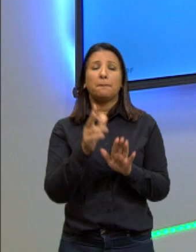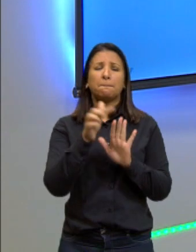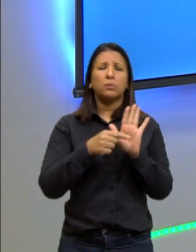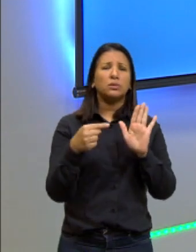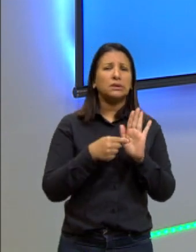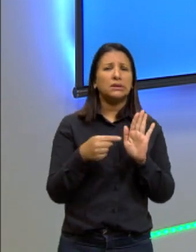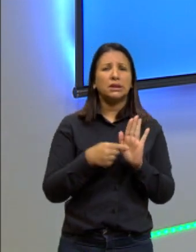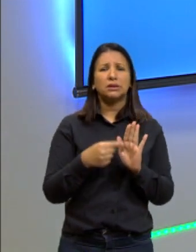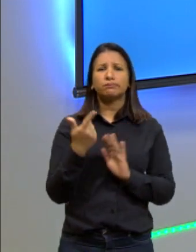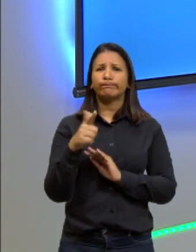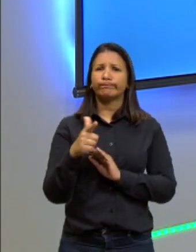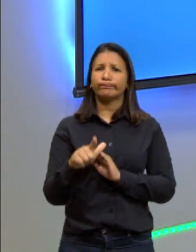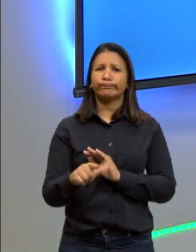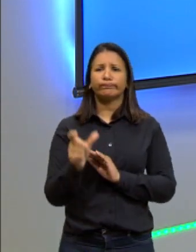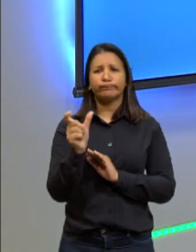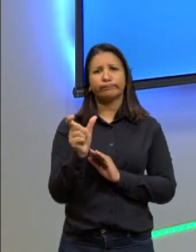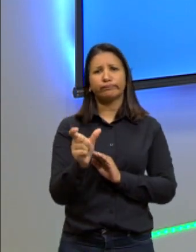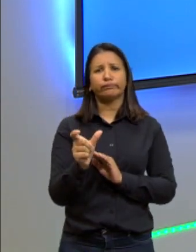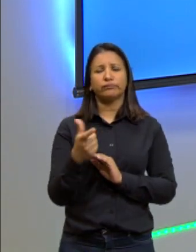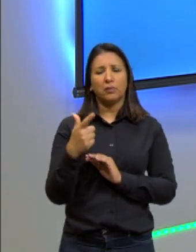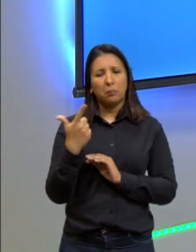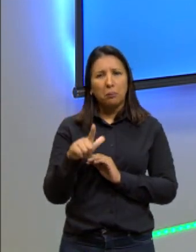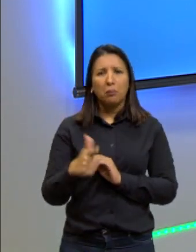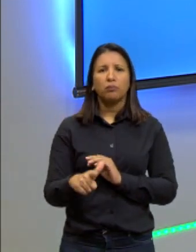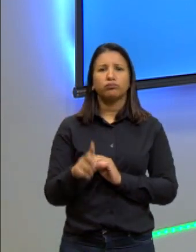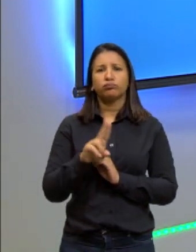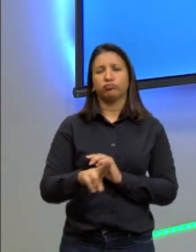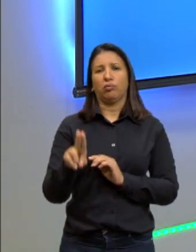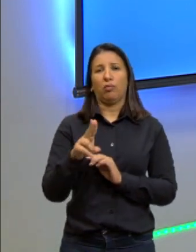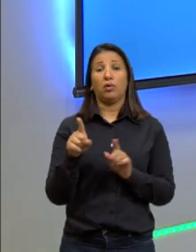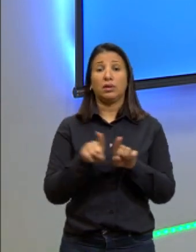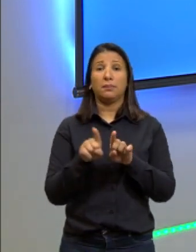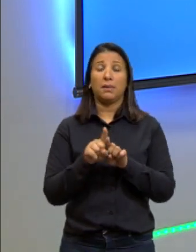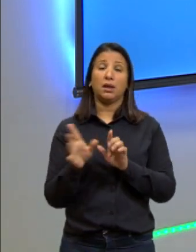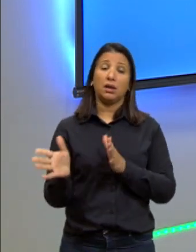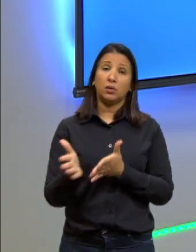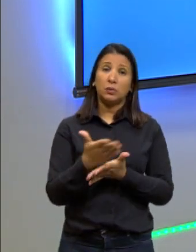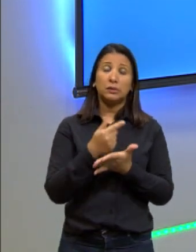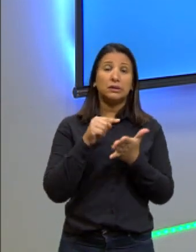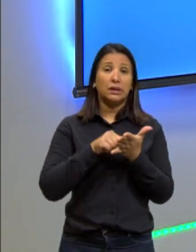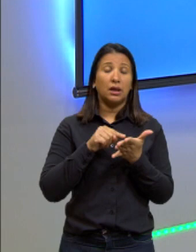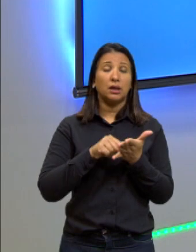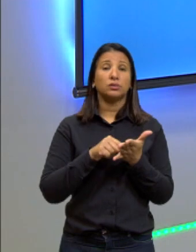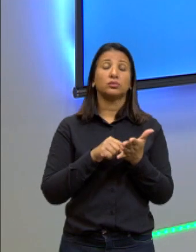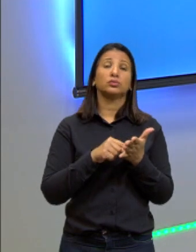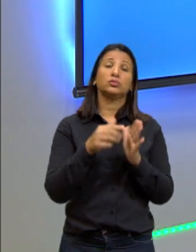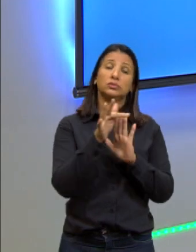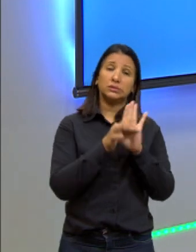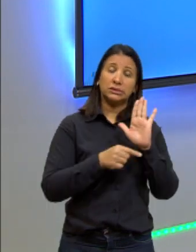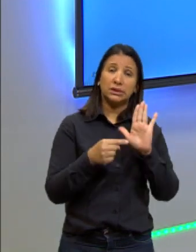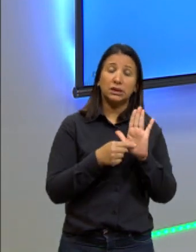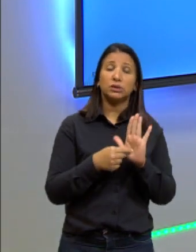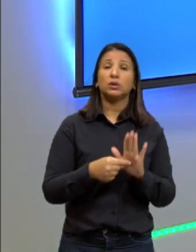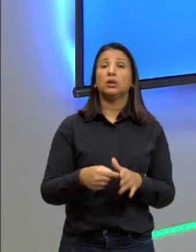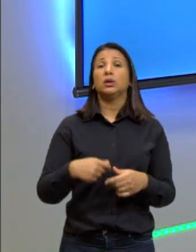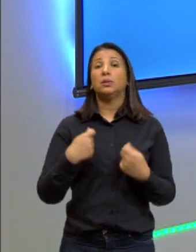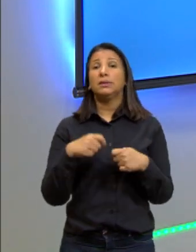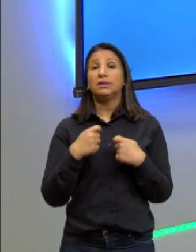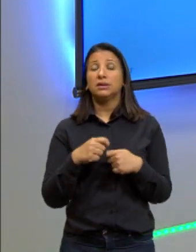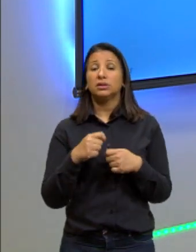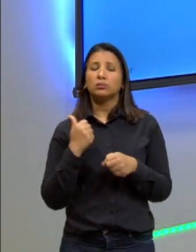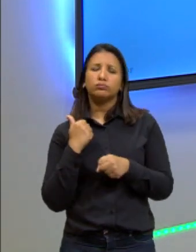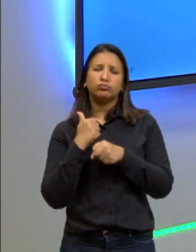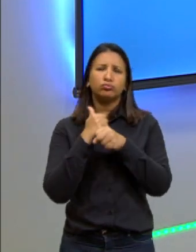não fique repetitivo, que esse dado que nós trouxermos para o nosso texto, ele seja nosso